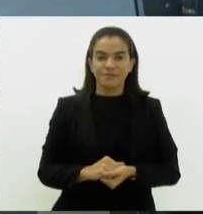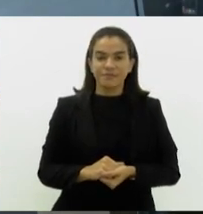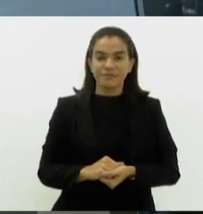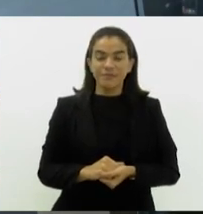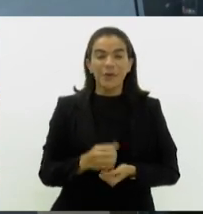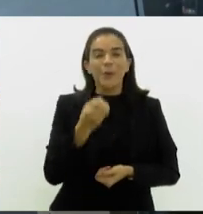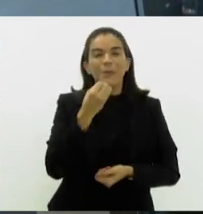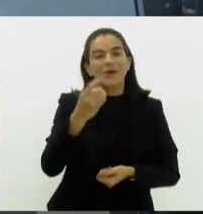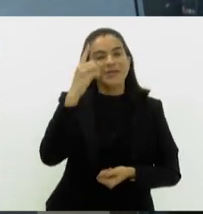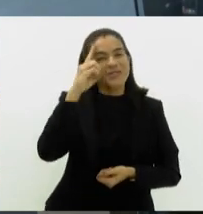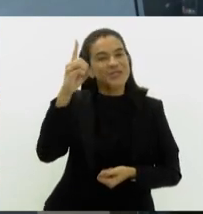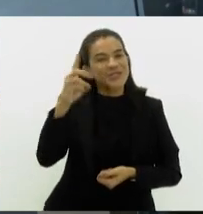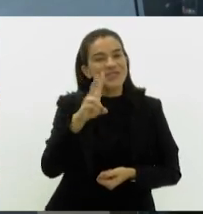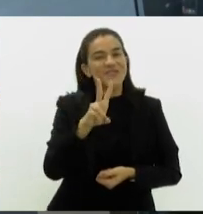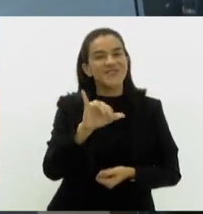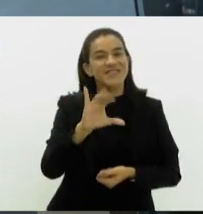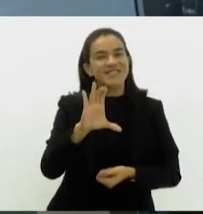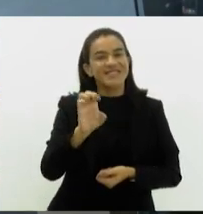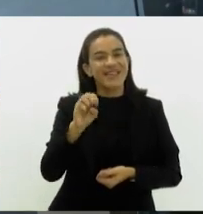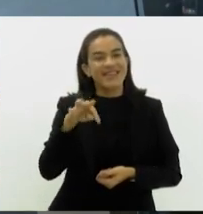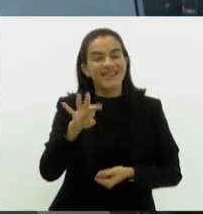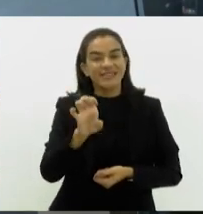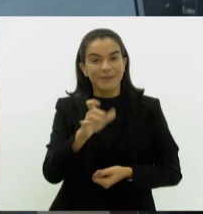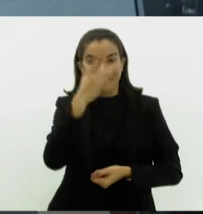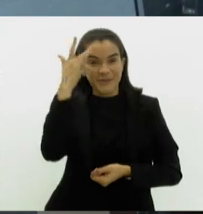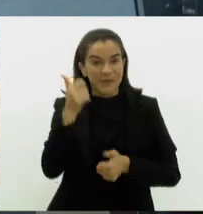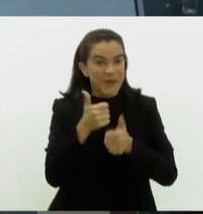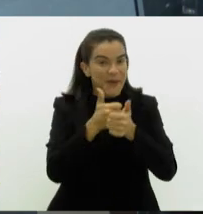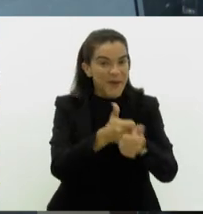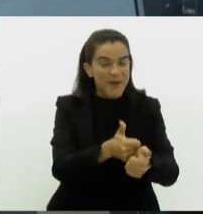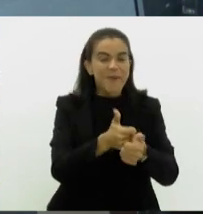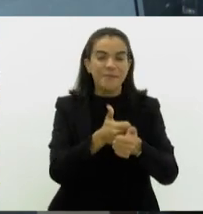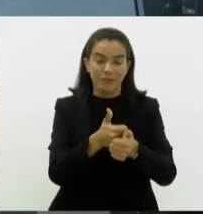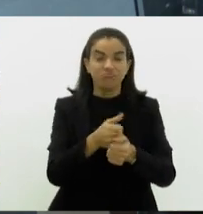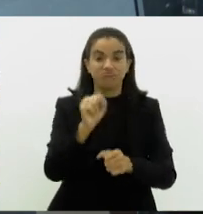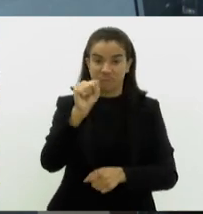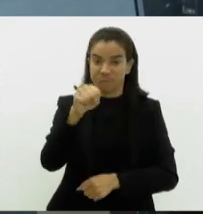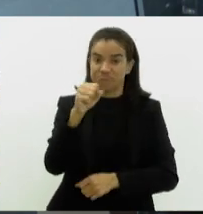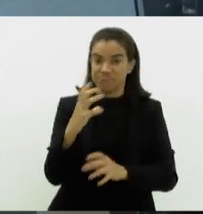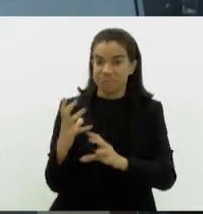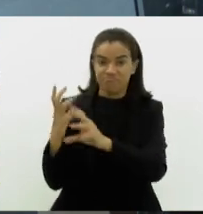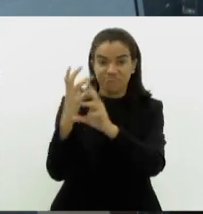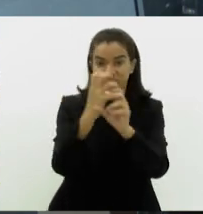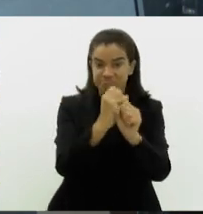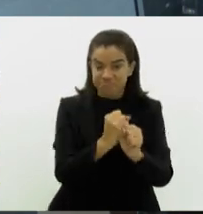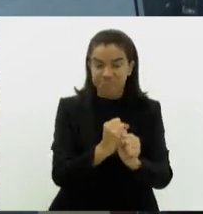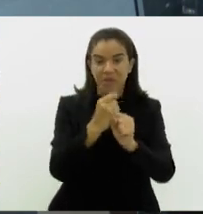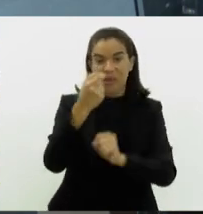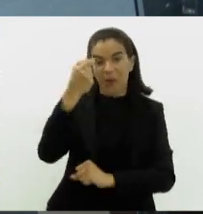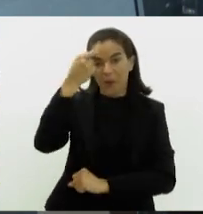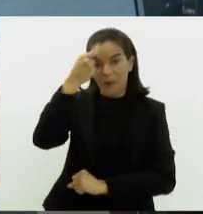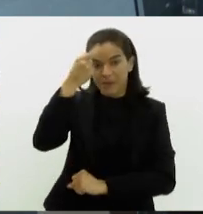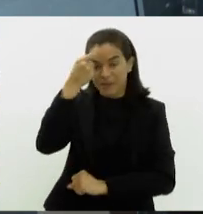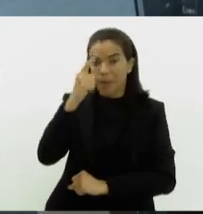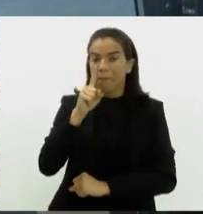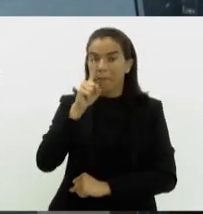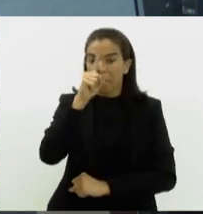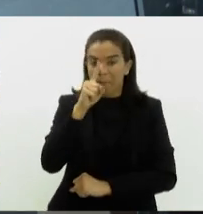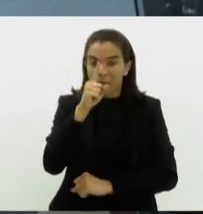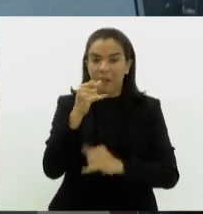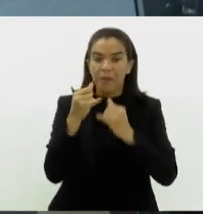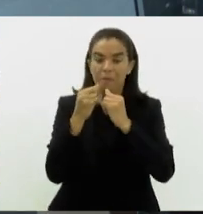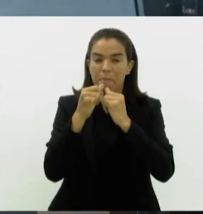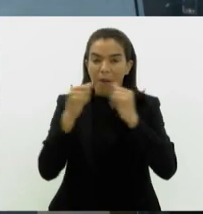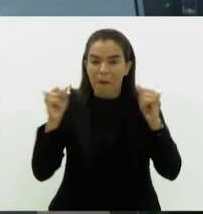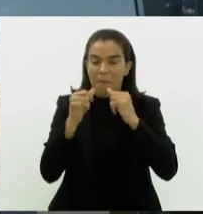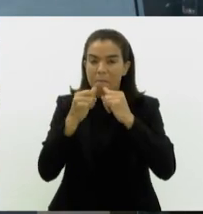Bom dia, Vicente. Bom dia a todos que acompanham a TV Alerj. Segundo dados da Associação Brasileira de Conscientização para os Perigos da Eletricidade,